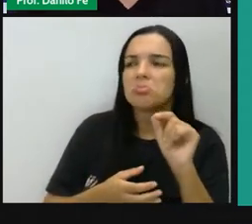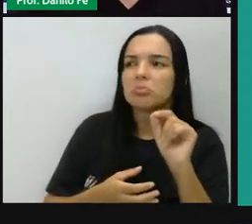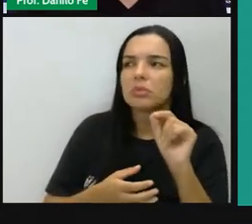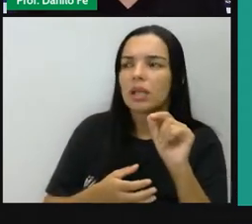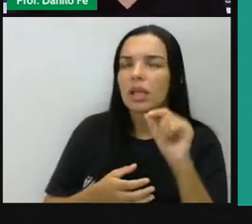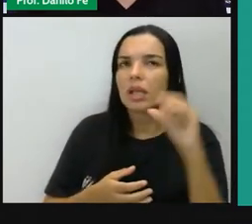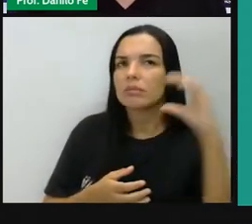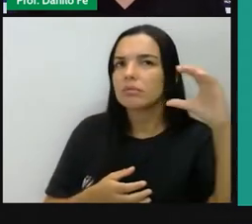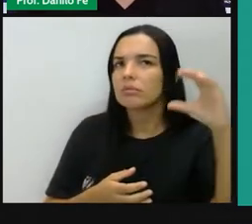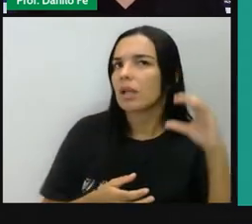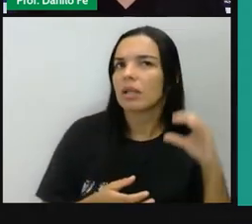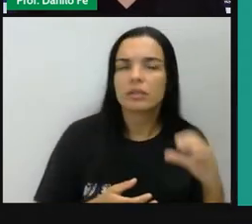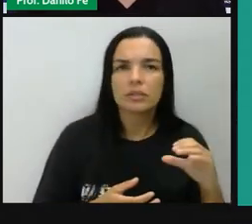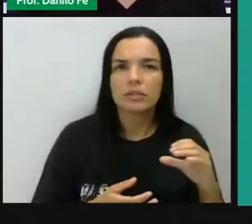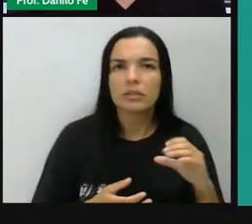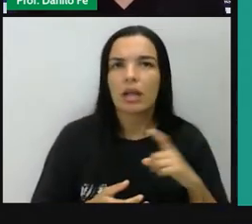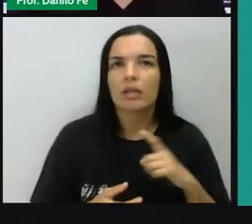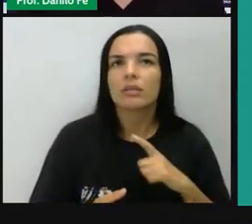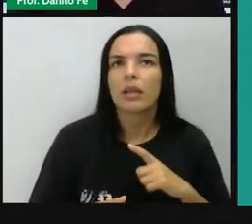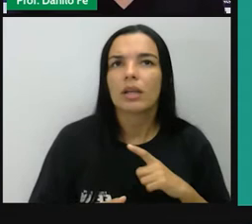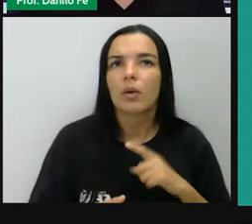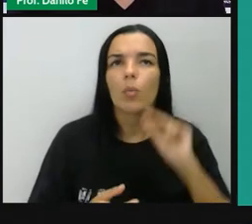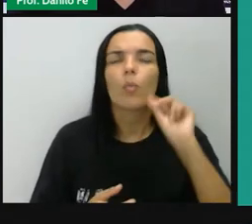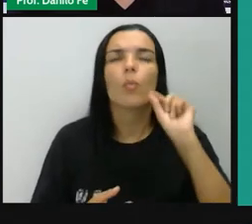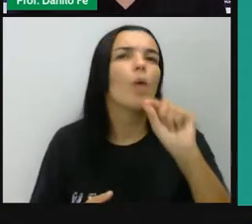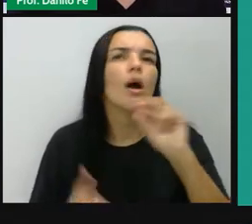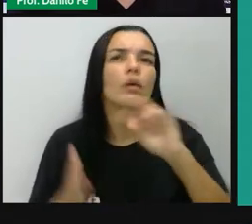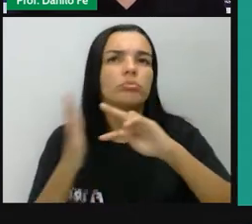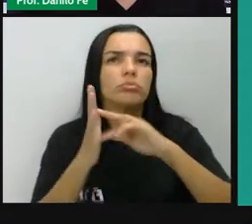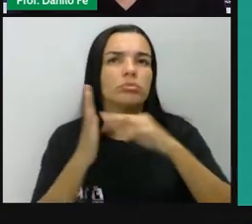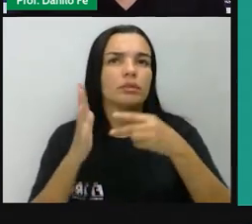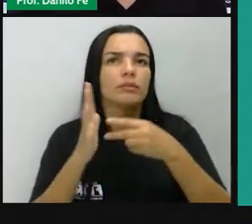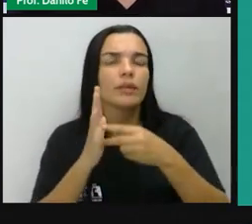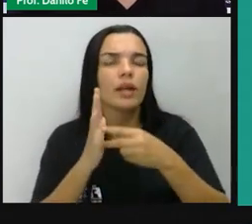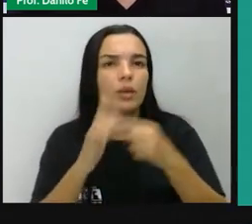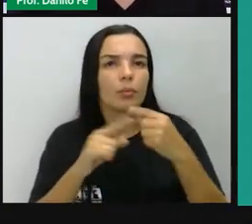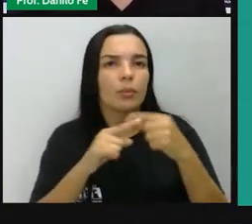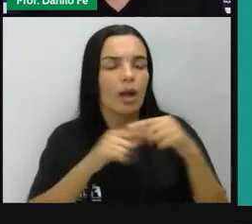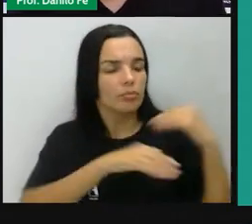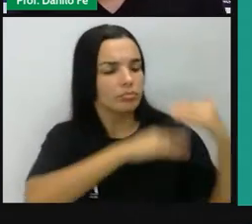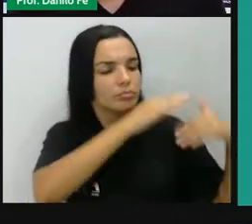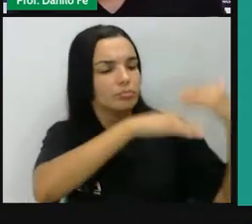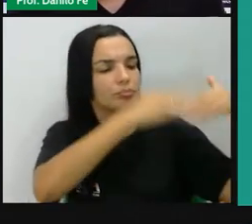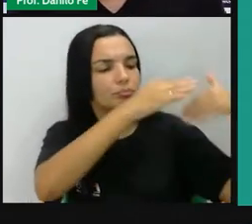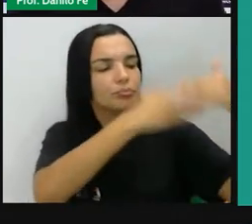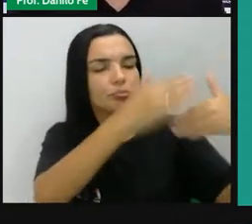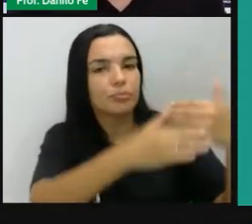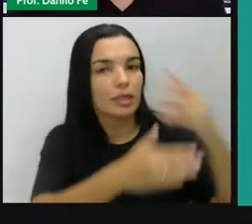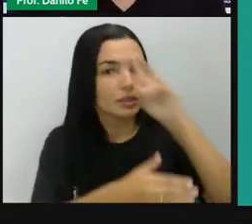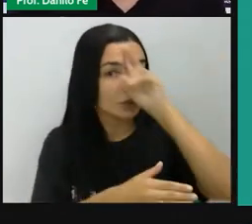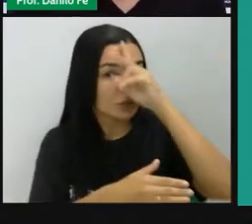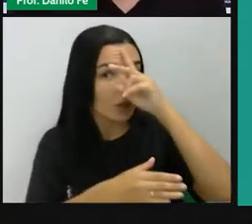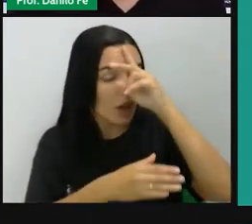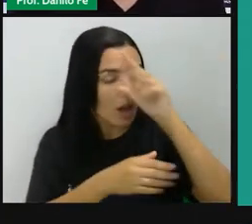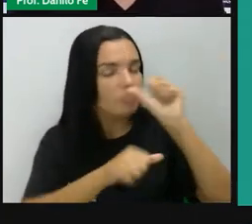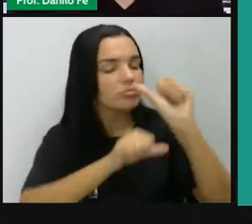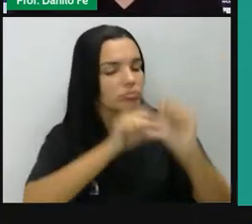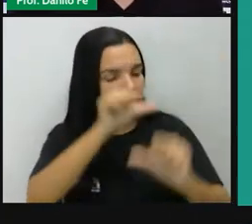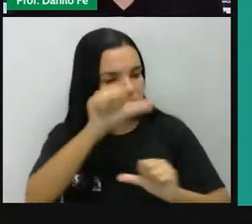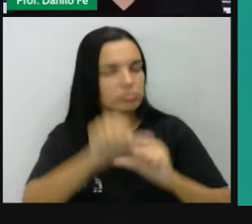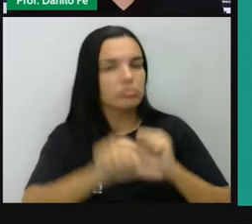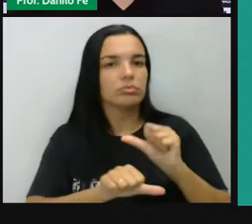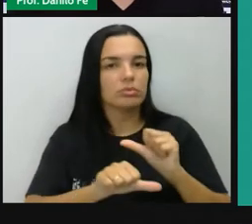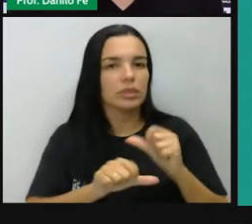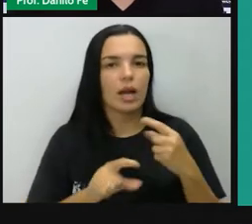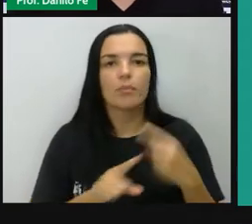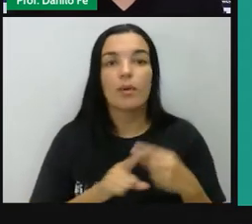conceito que ao longo da história ela vai mudando, viu, pessoal? Vai mudando. Ser cidadão hoje não é a mesma coisa de ser